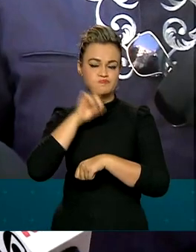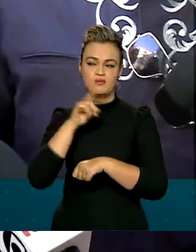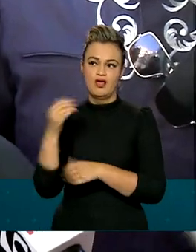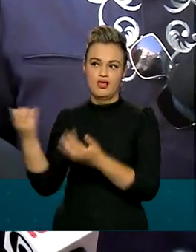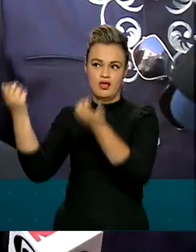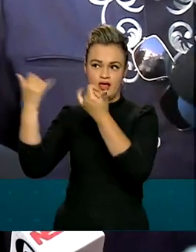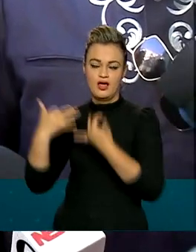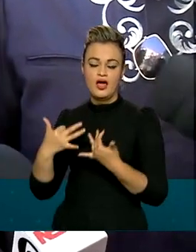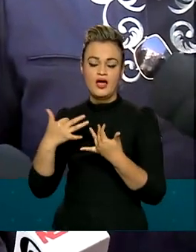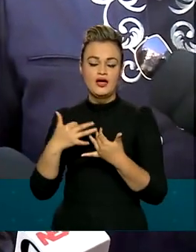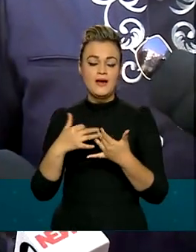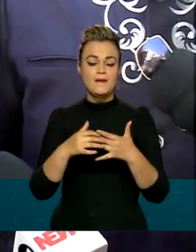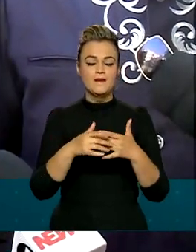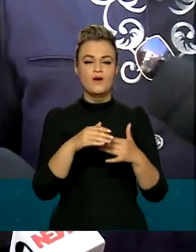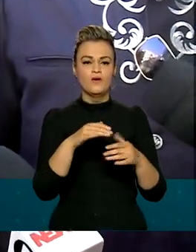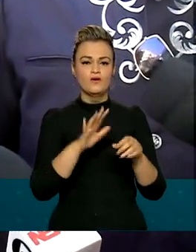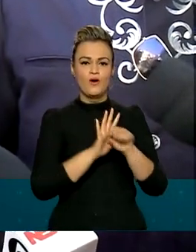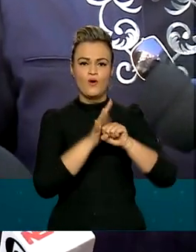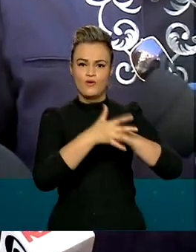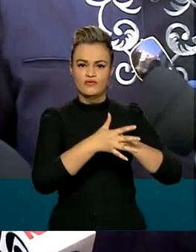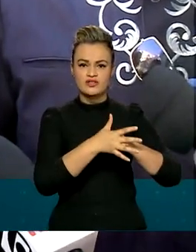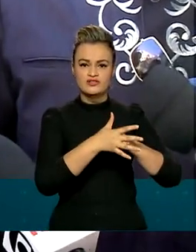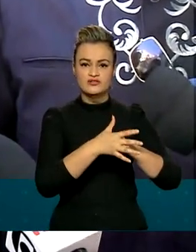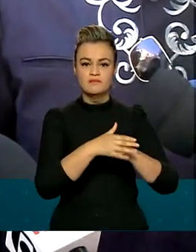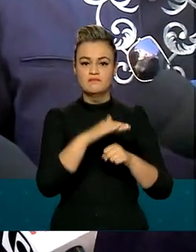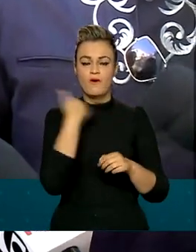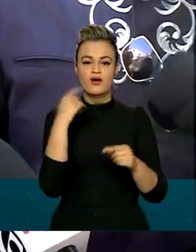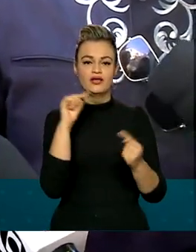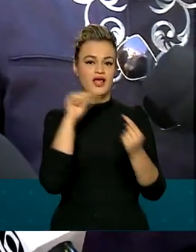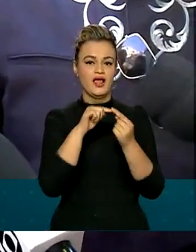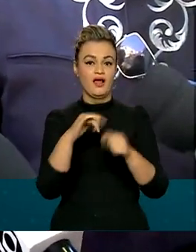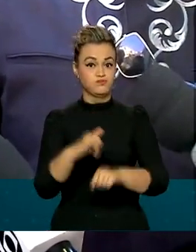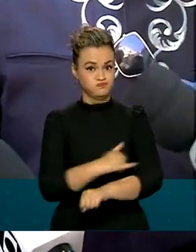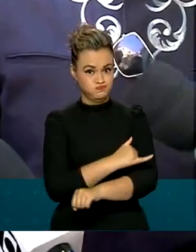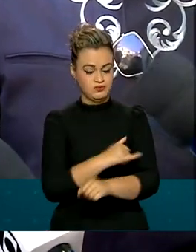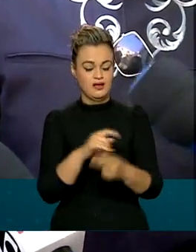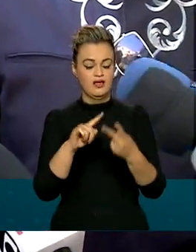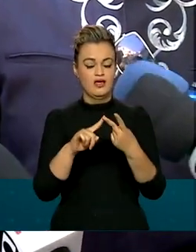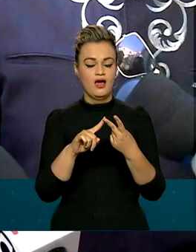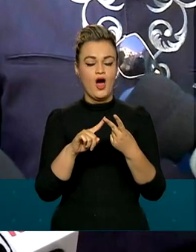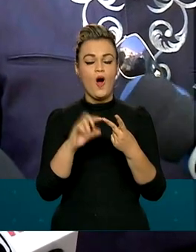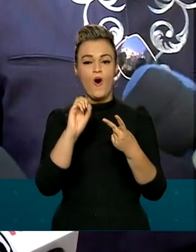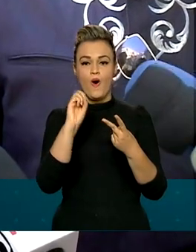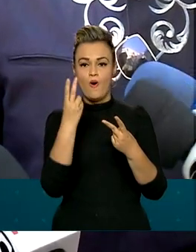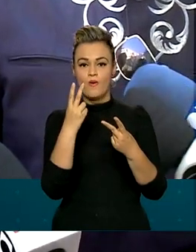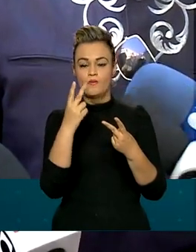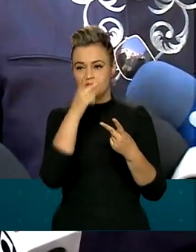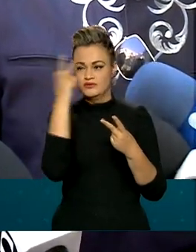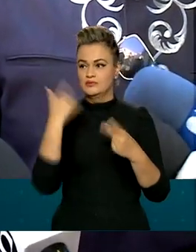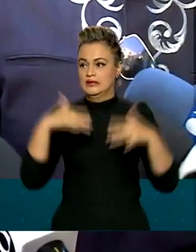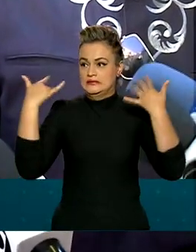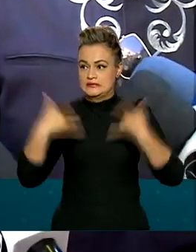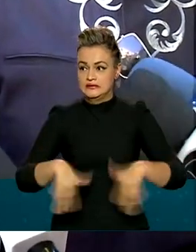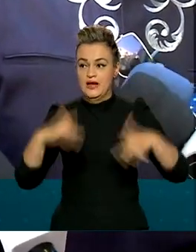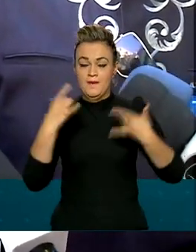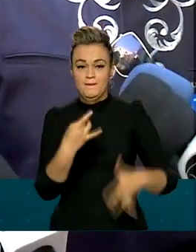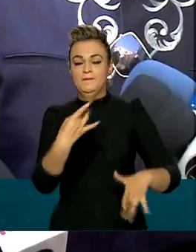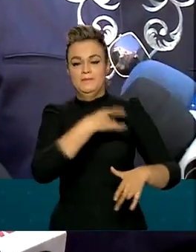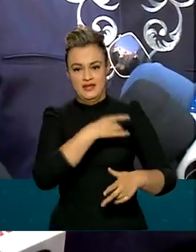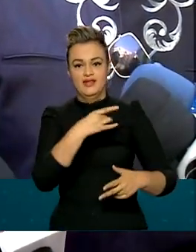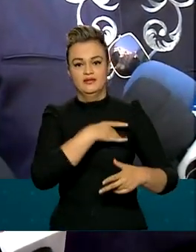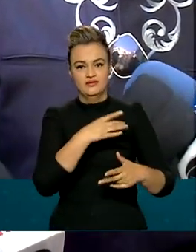mais mata de Covid, em primeiro lugar, é quem está com obesidade. Em segundo lugar, quem está tomado pelo pavor ou pelo pânico.